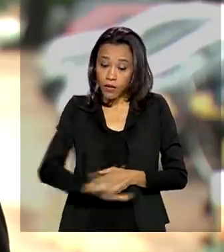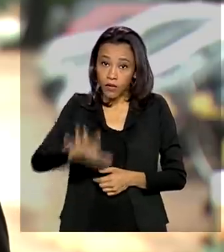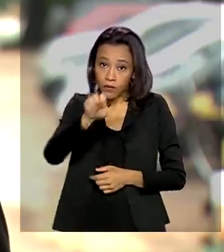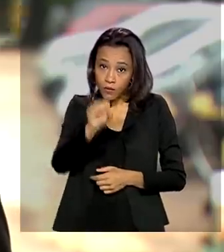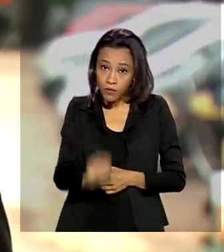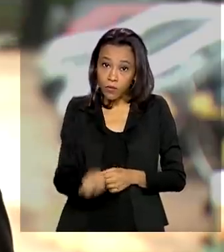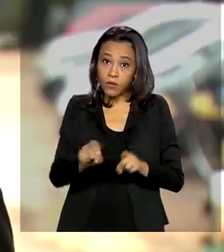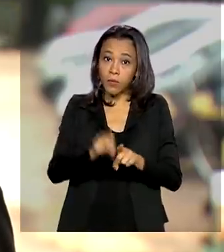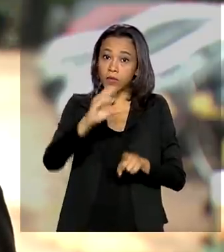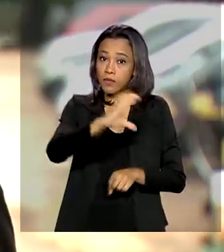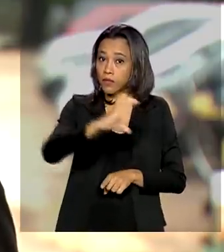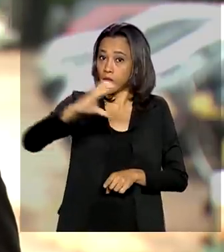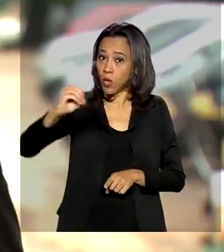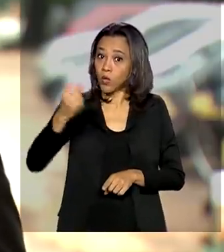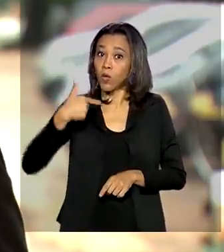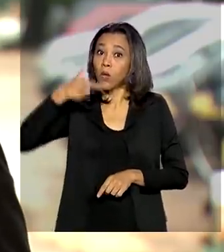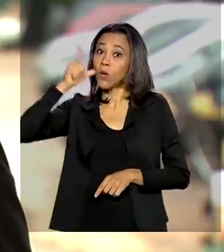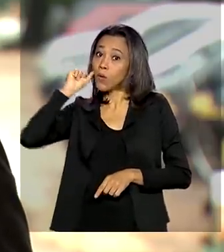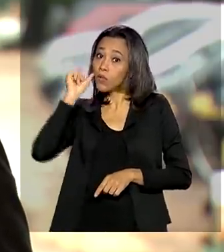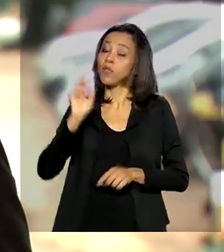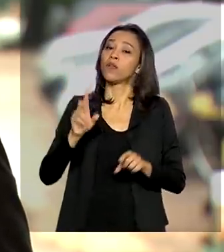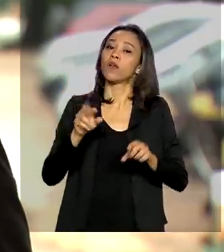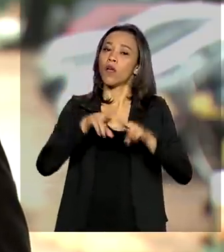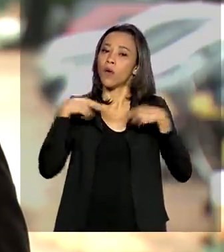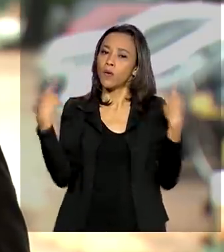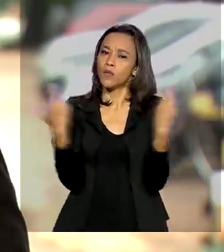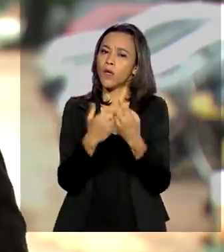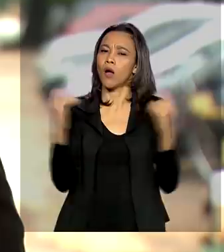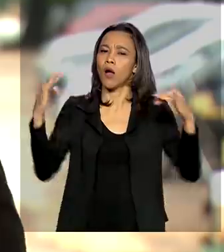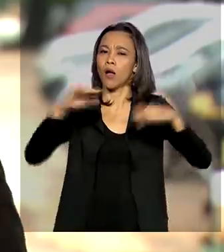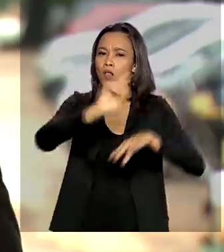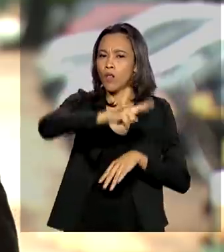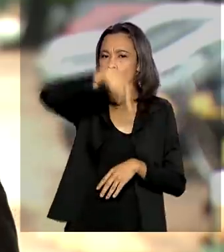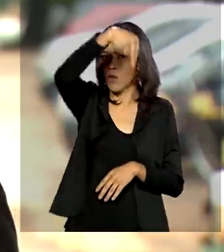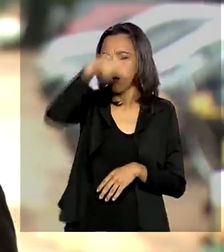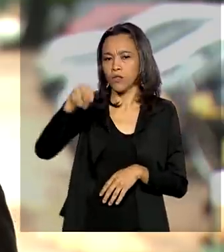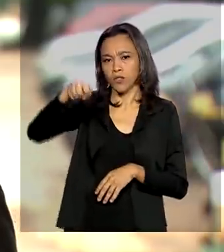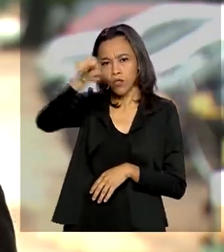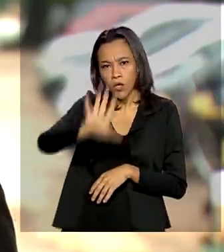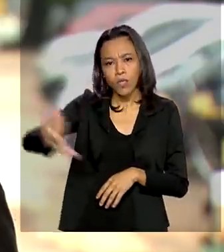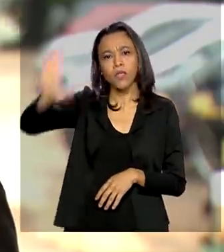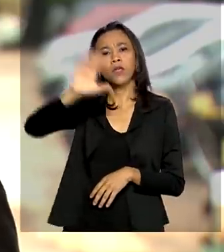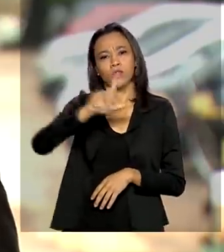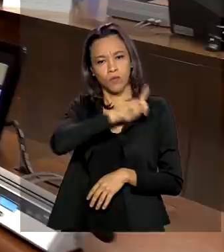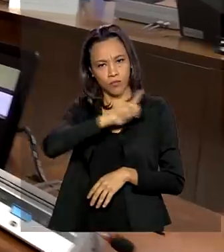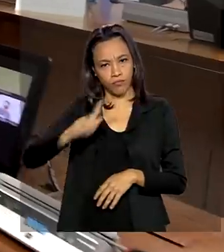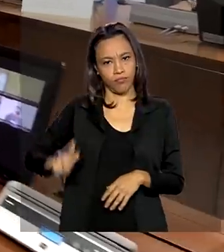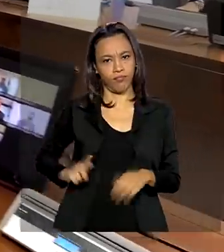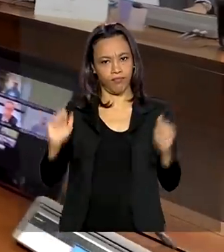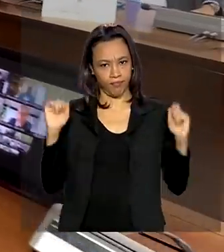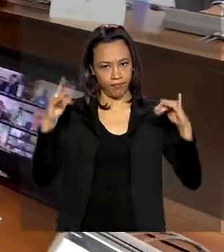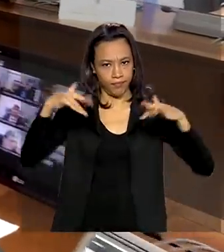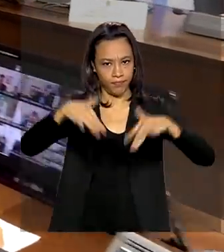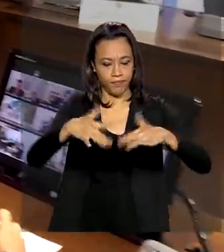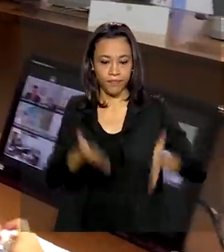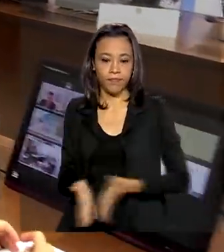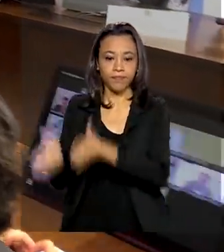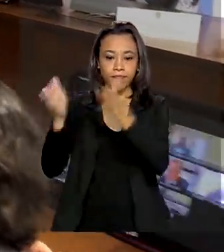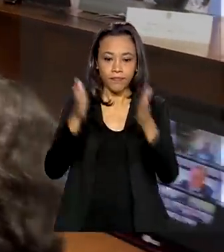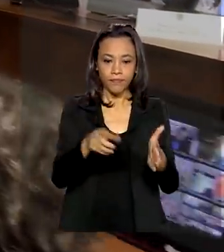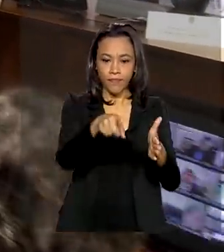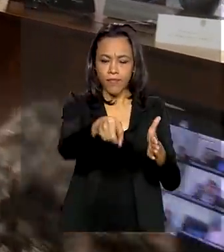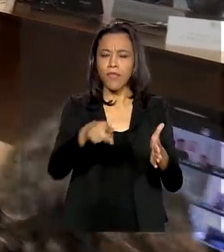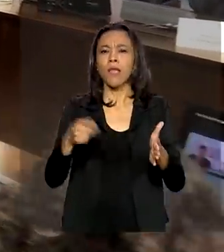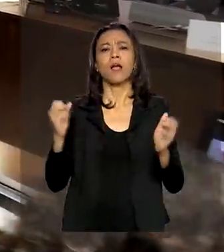se reuniu com governadores do Norte e Nordeste. Vamos conferir mais detalhes na reportagem. Após se reunir por